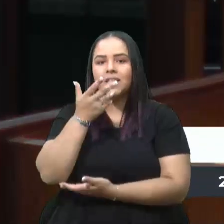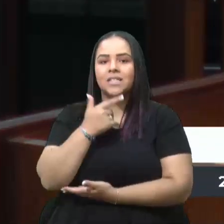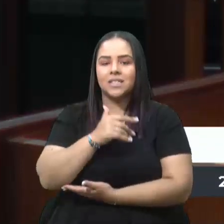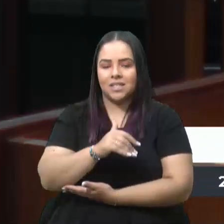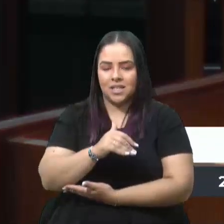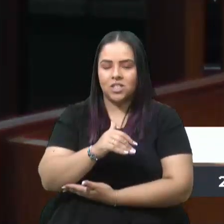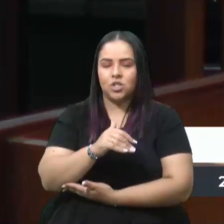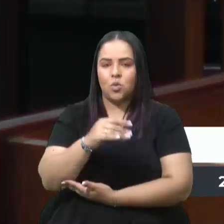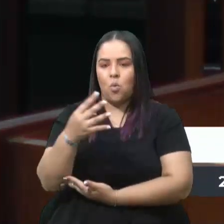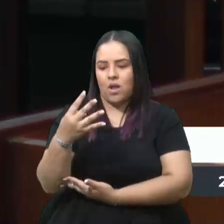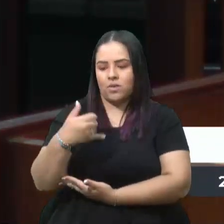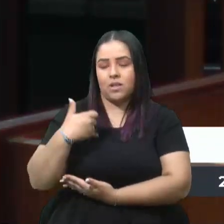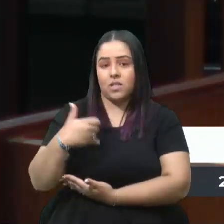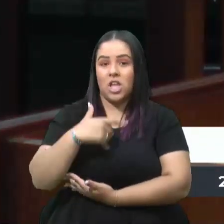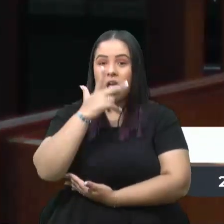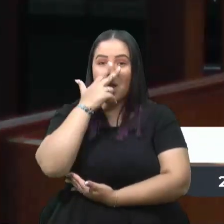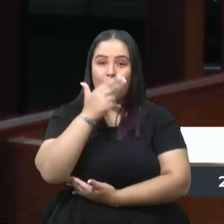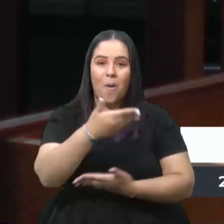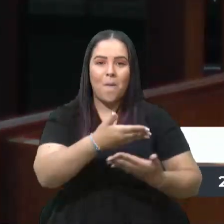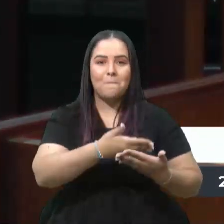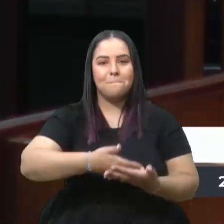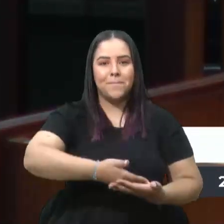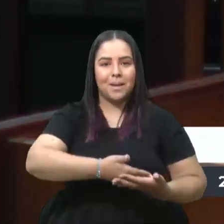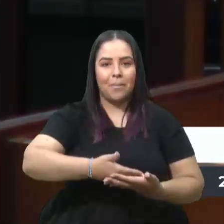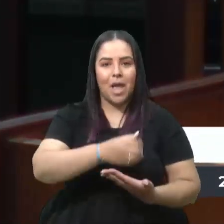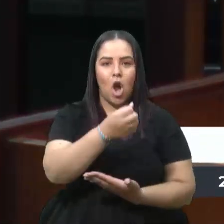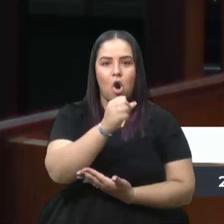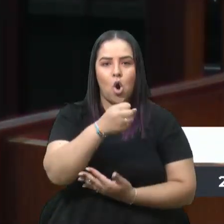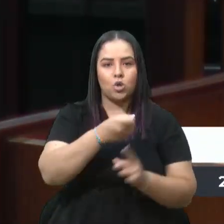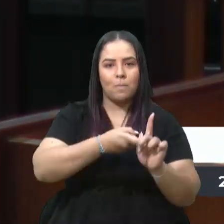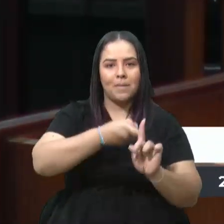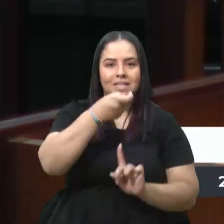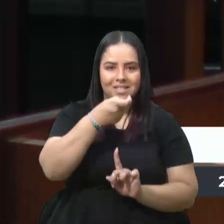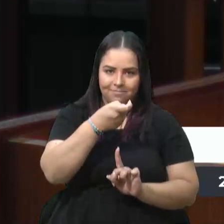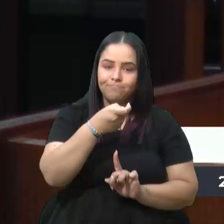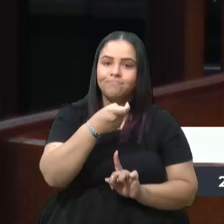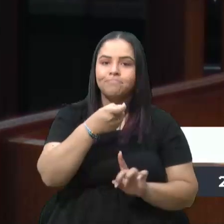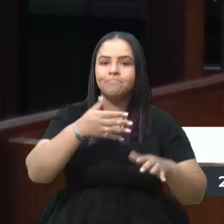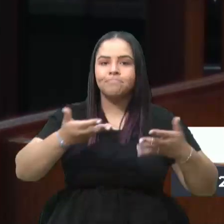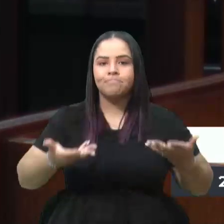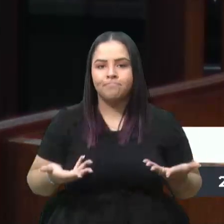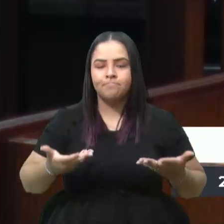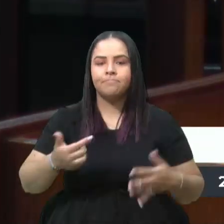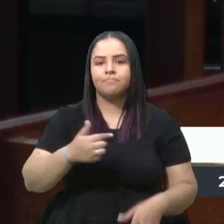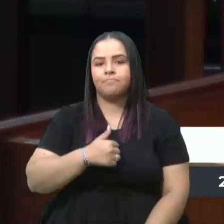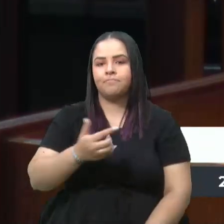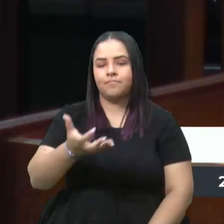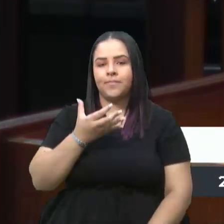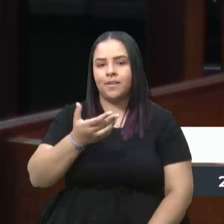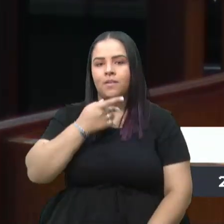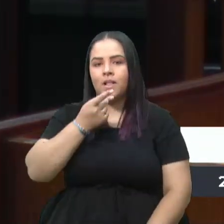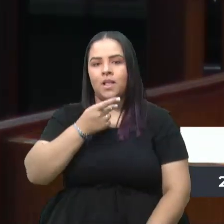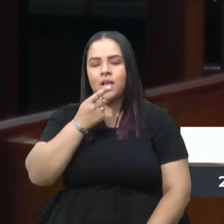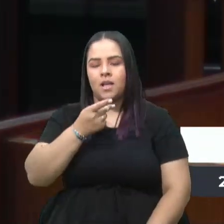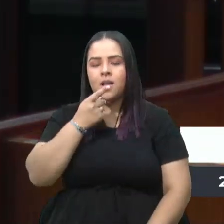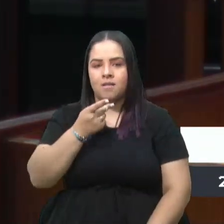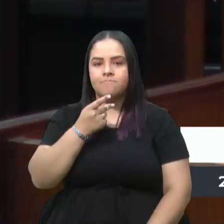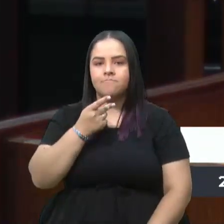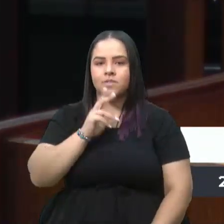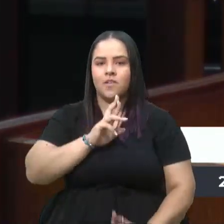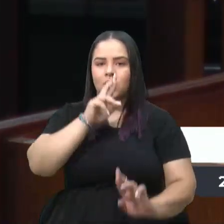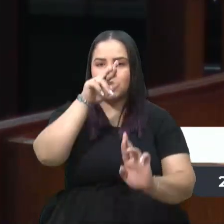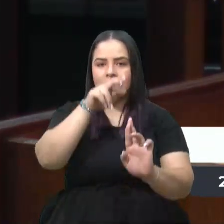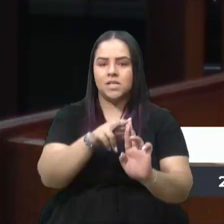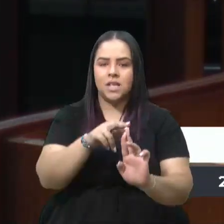a de um bebê de 8 meses. Assim, eu quero referenciar a memória de todas